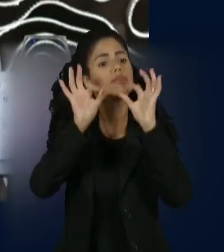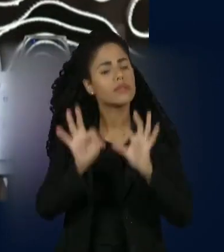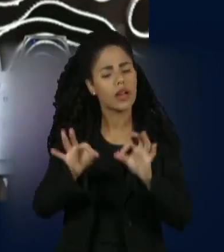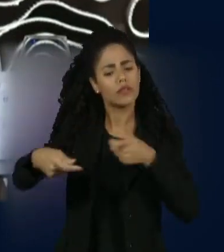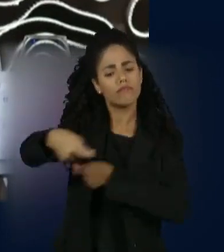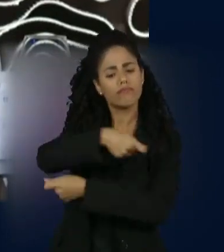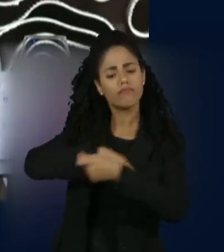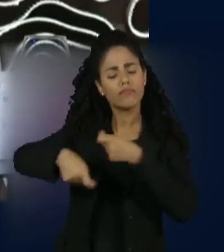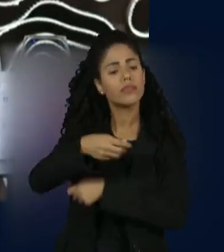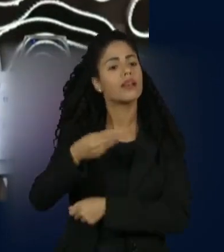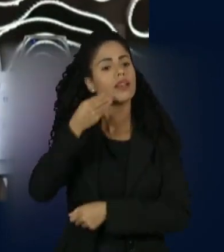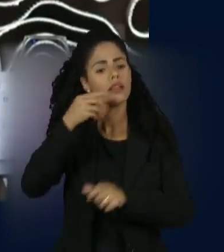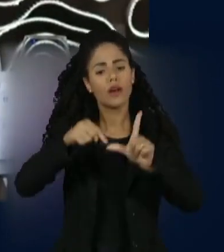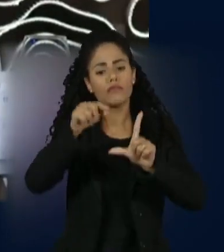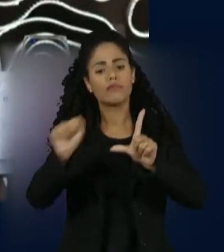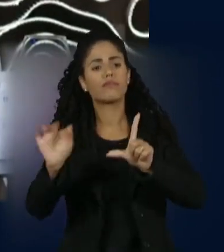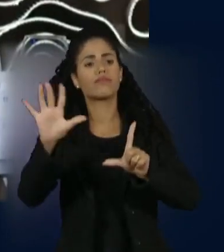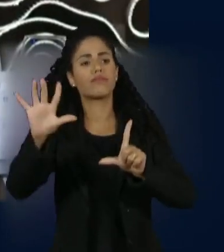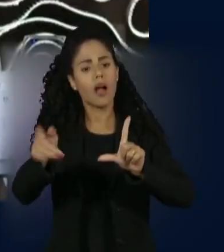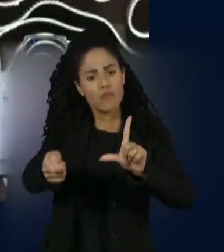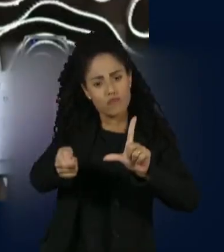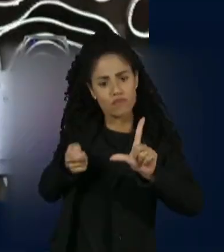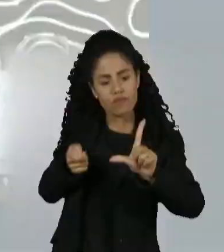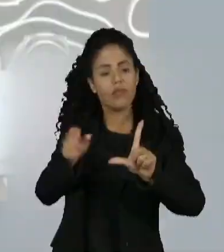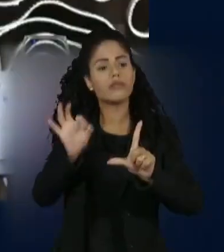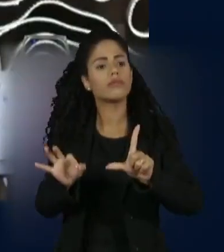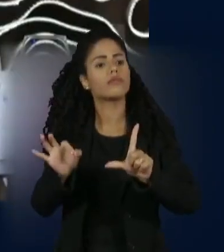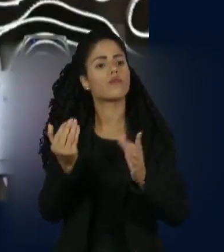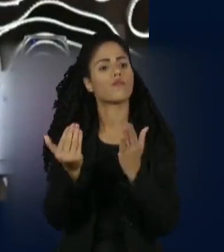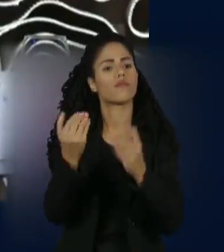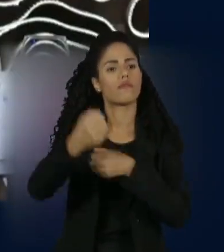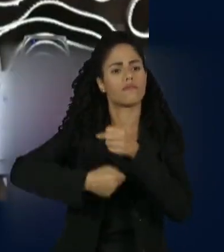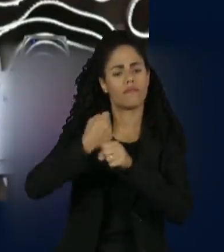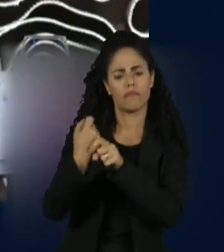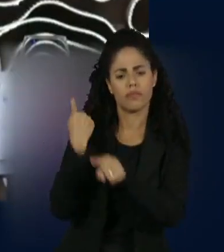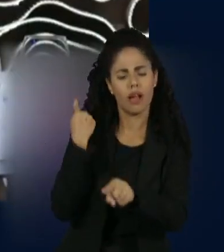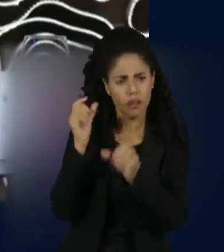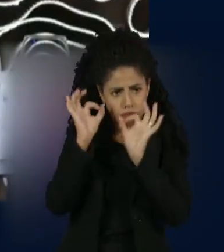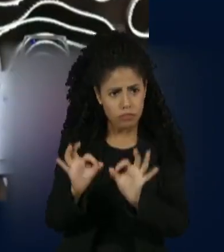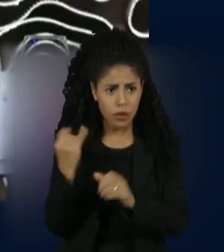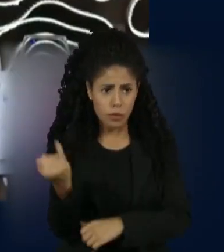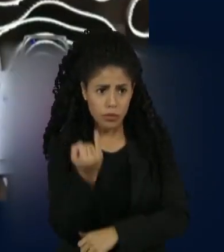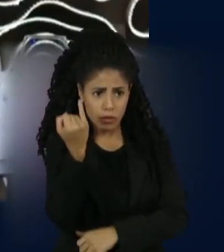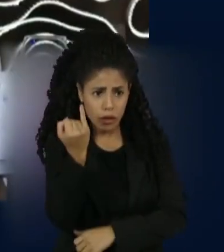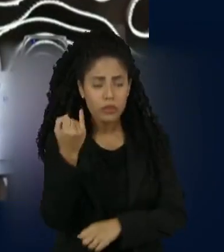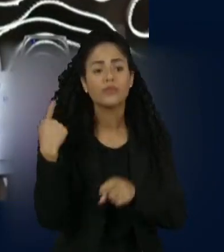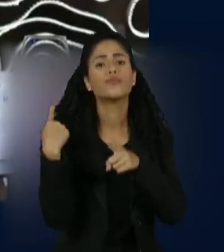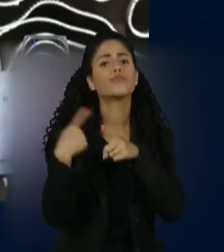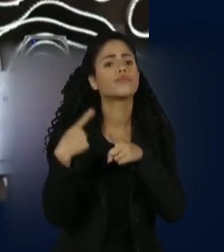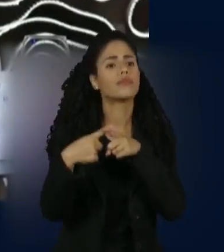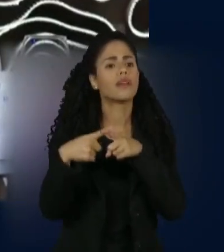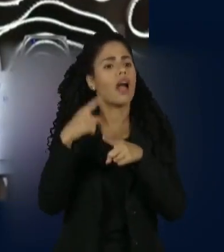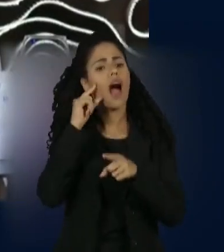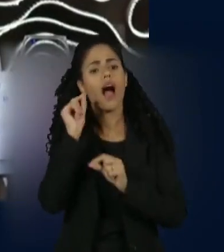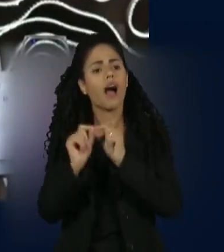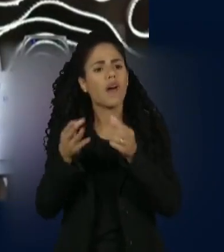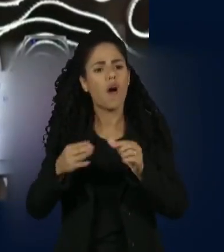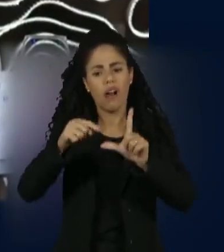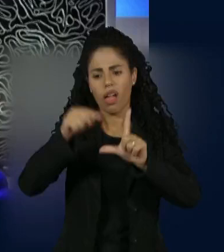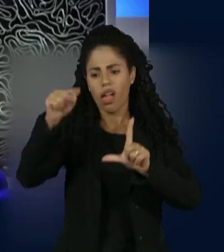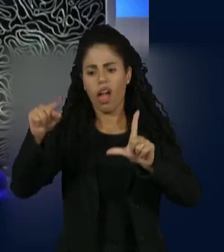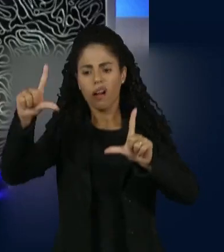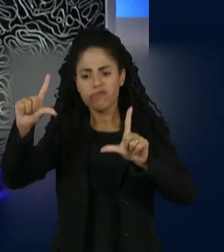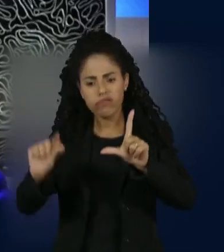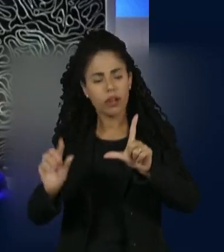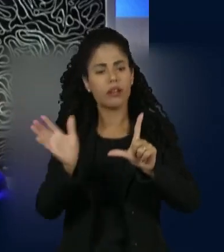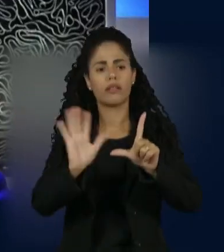e trazendo a inflação para menos da metade do que foi o ano passado. Isso é muito relevante, porque não está sendo baixada a inflação na